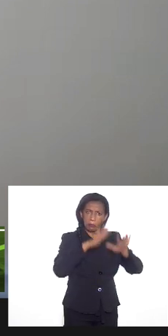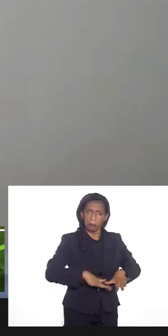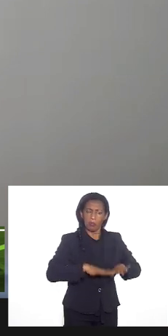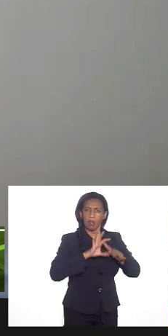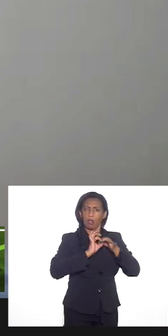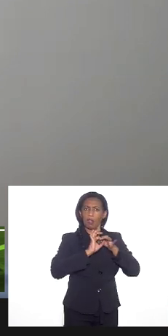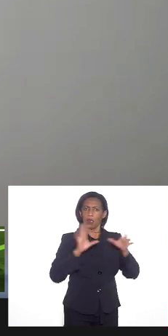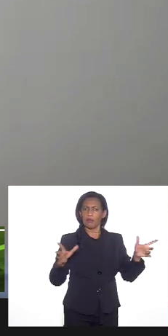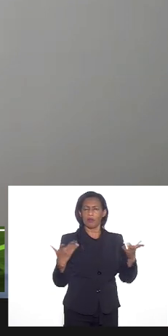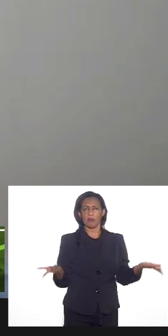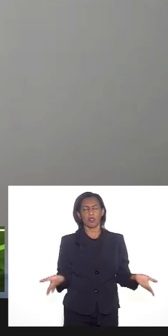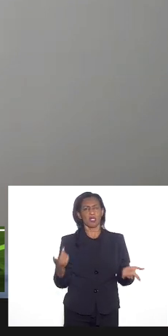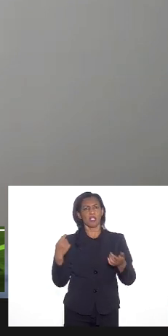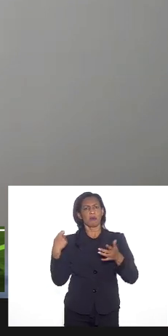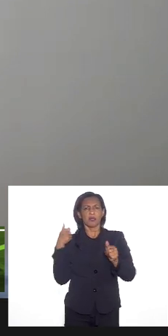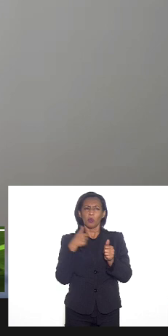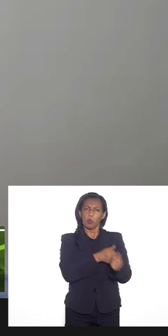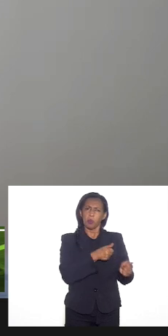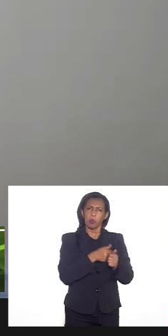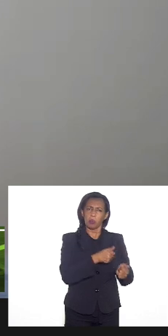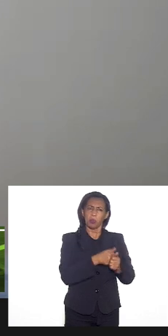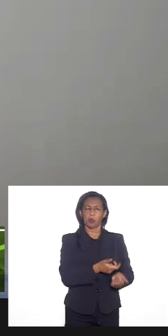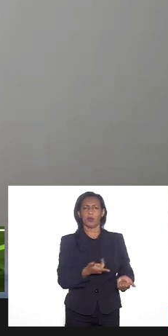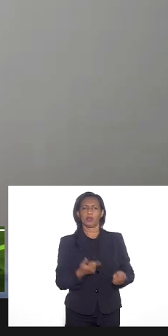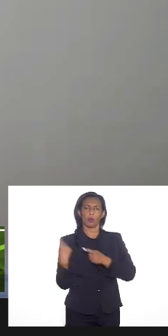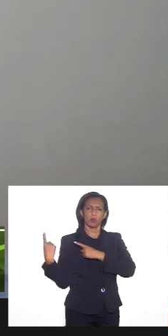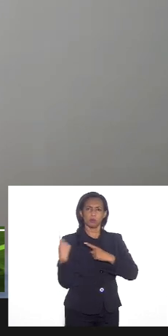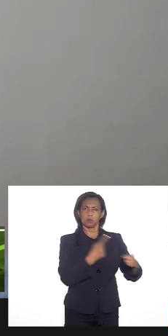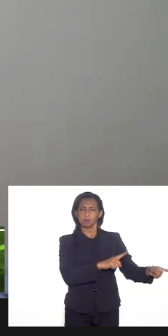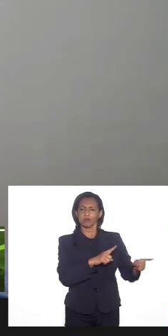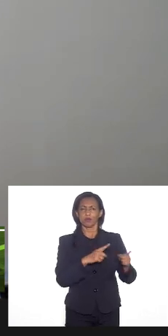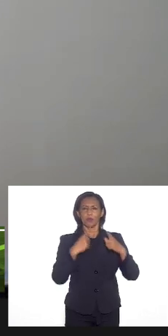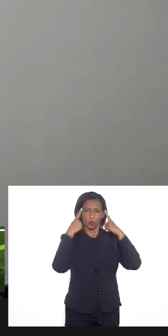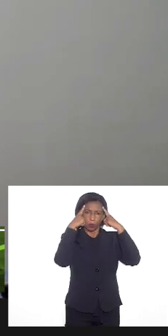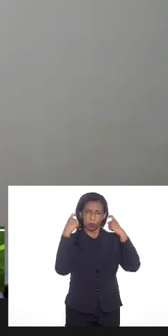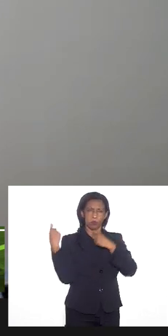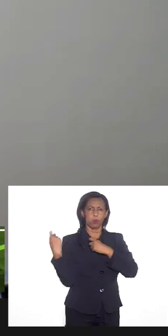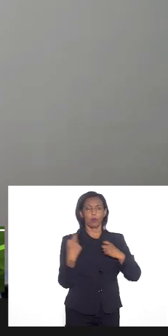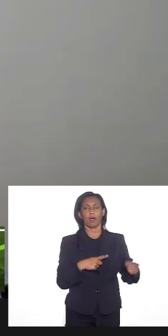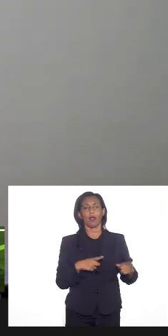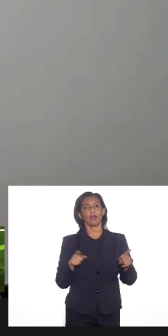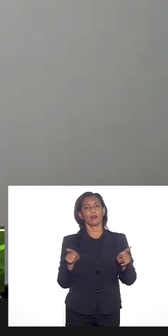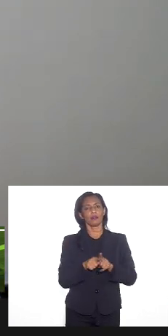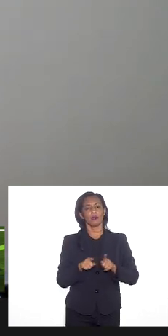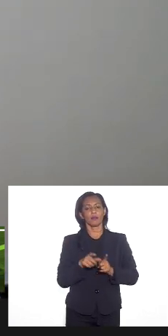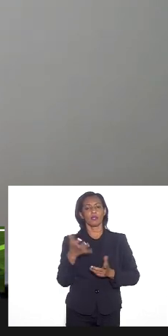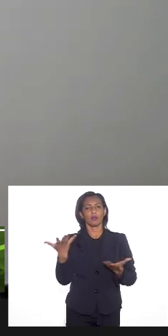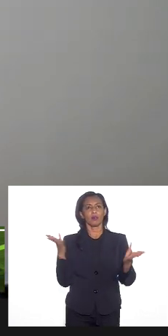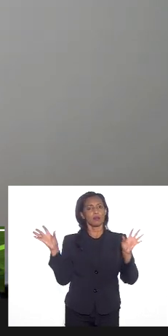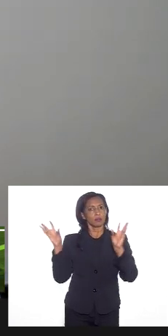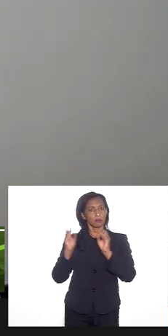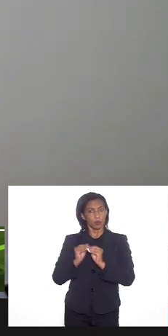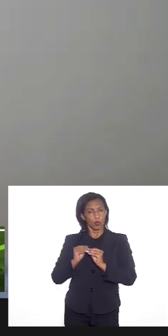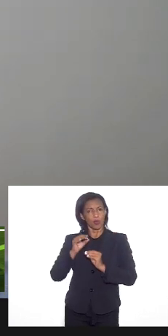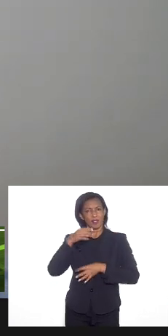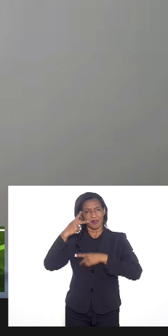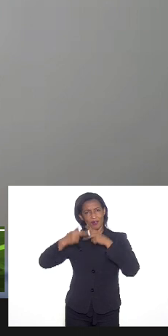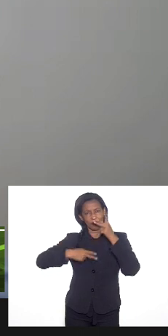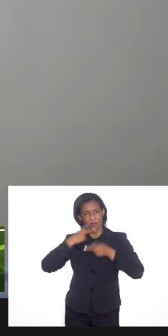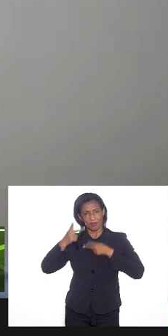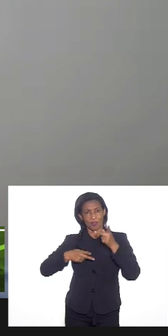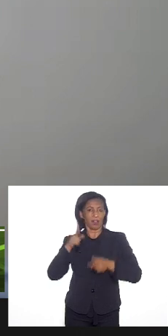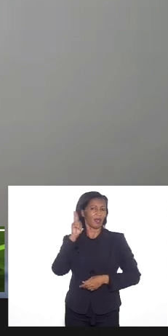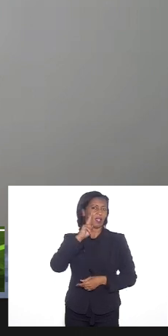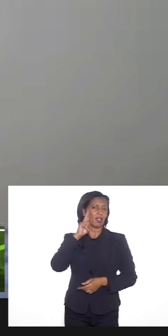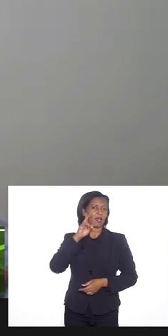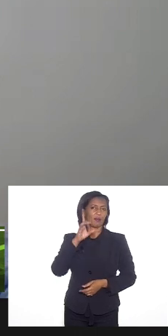são fustigadas por isso são molestadas por isso são agredidas por isso então eu queria fazer essa breve observação e lembrar a